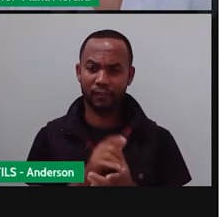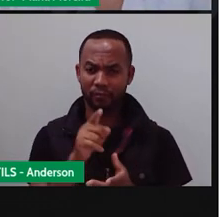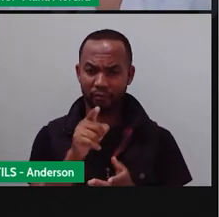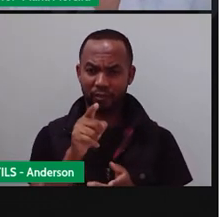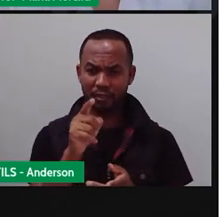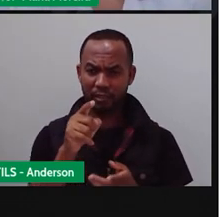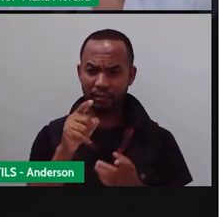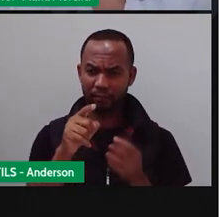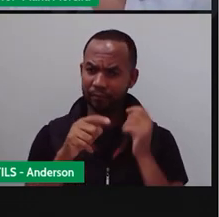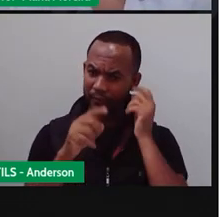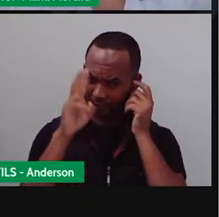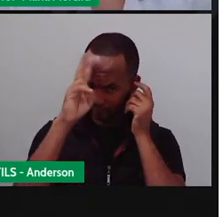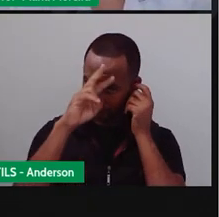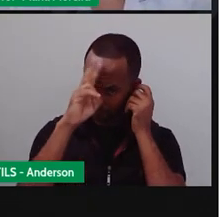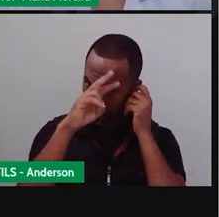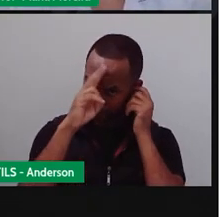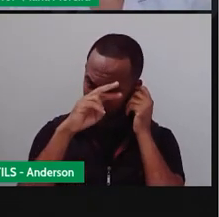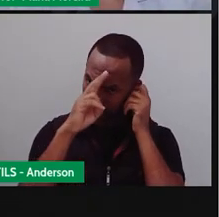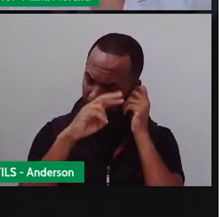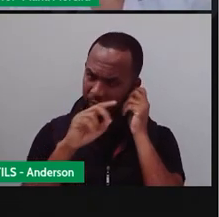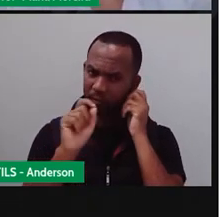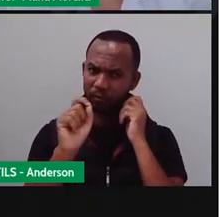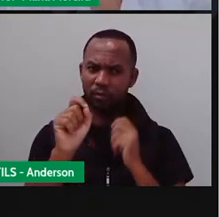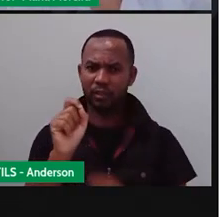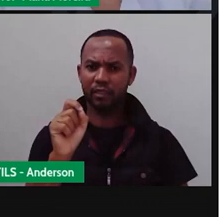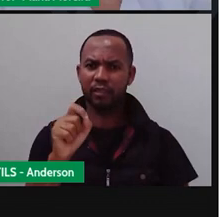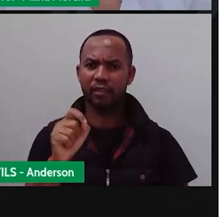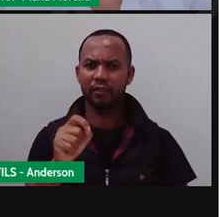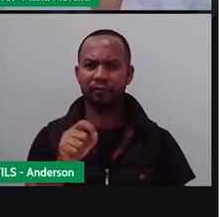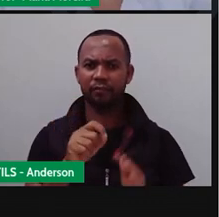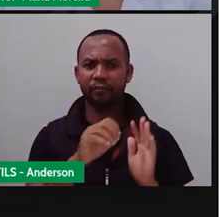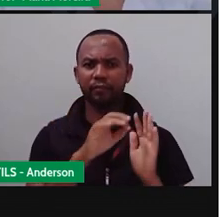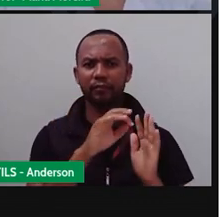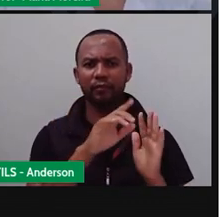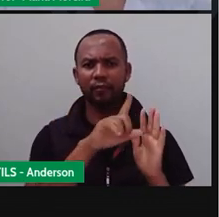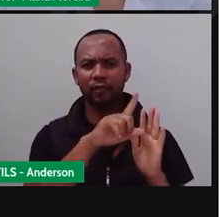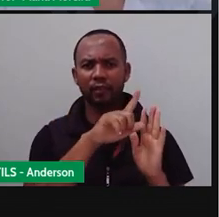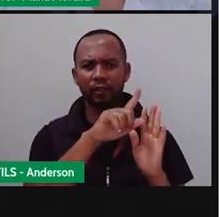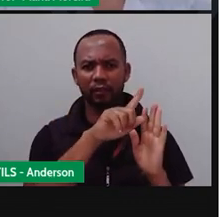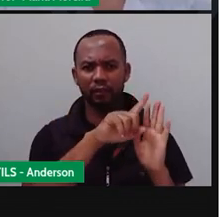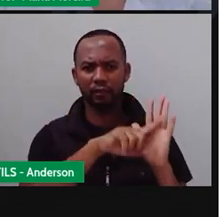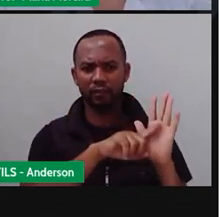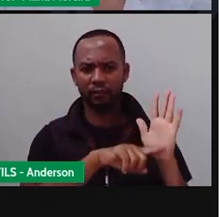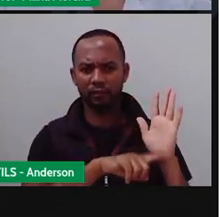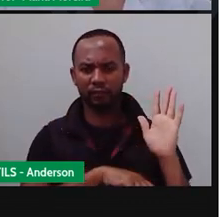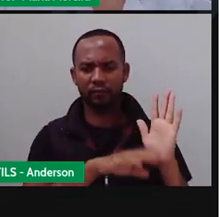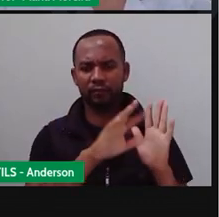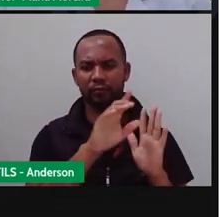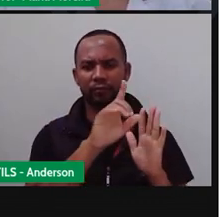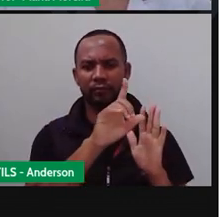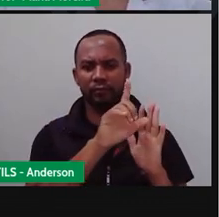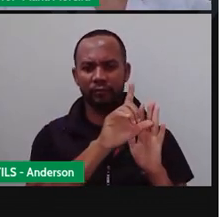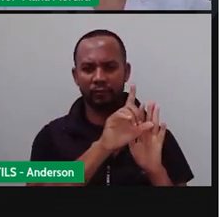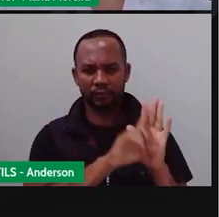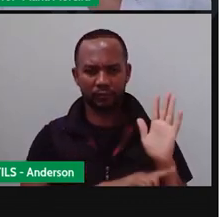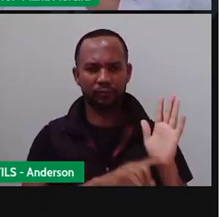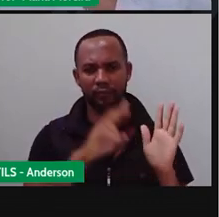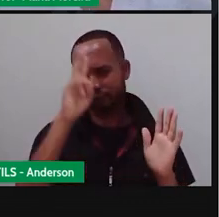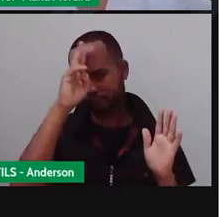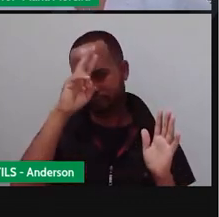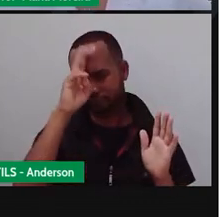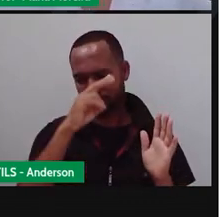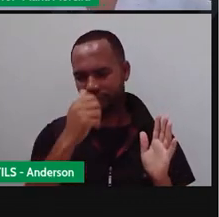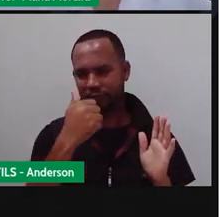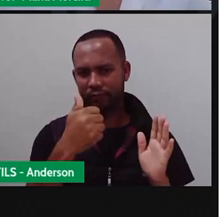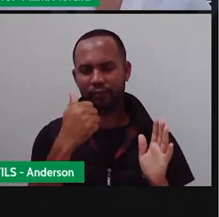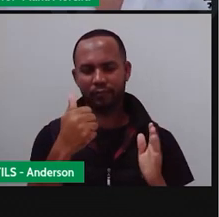você, né, lembra do gênero textual listas? Pois é, a gente falou aqui sobre as listas. Você lembra disso, Anderson? Que a ficou